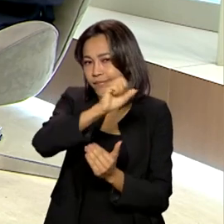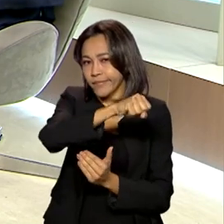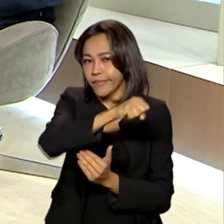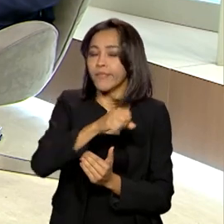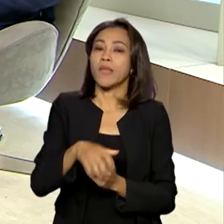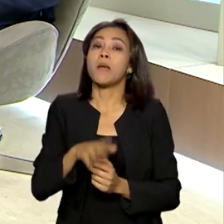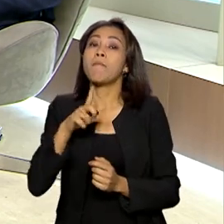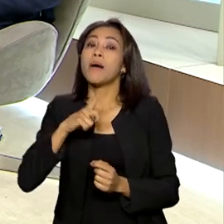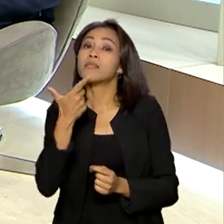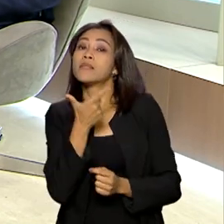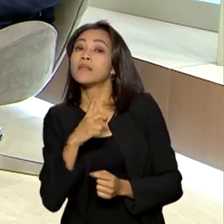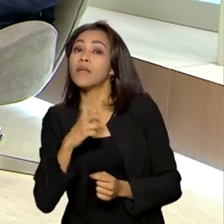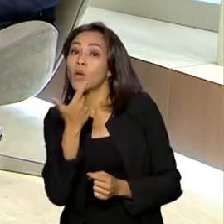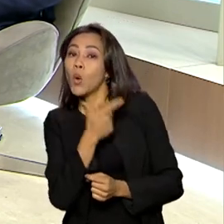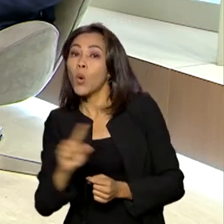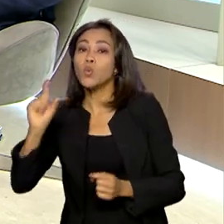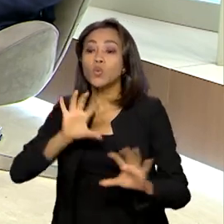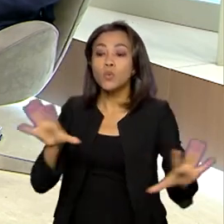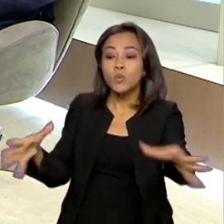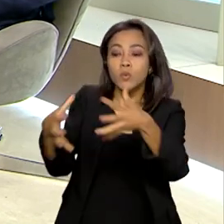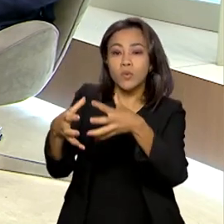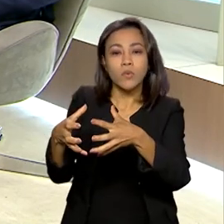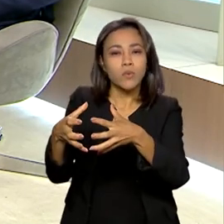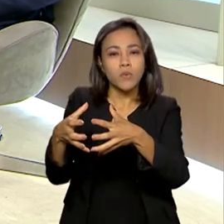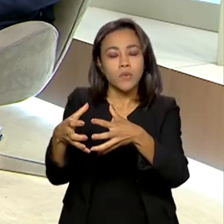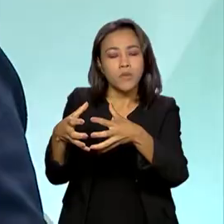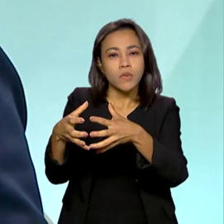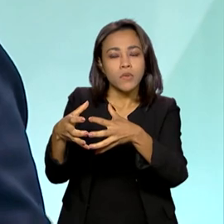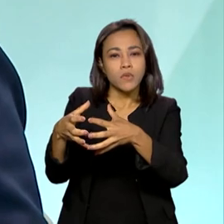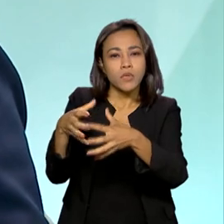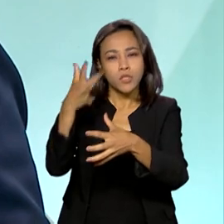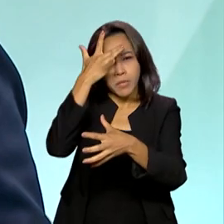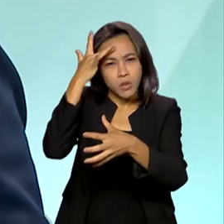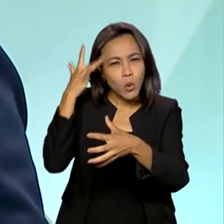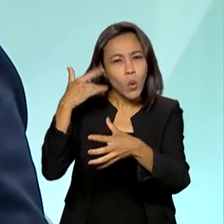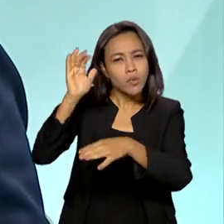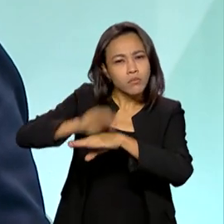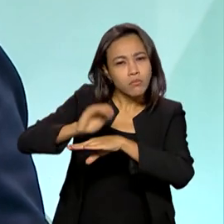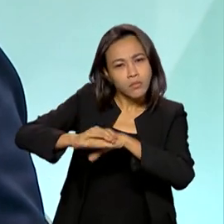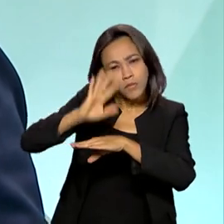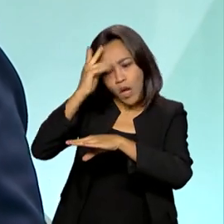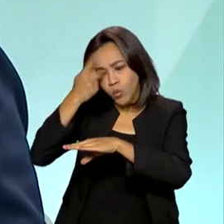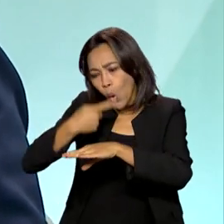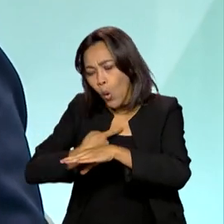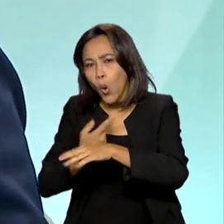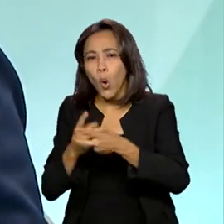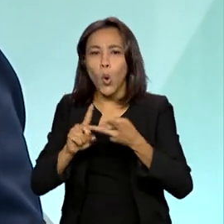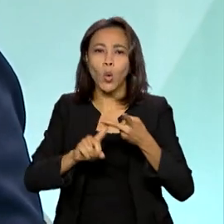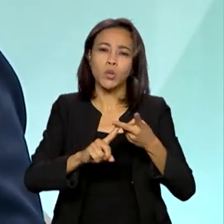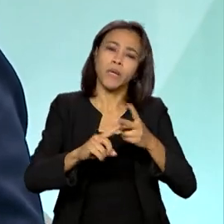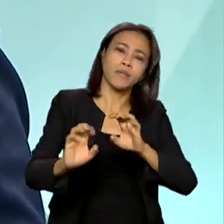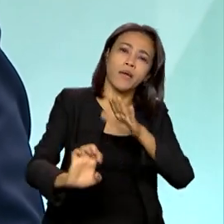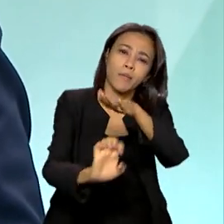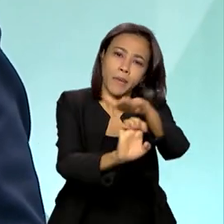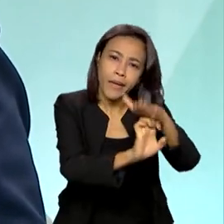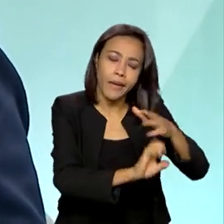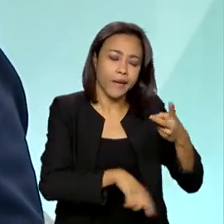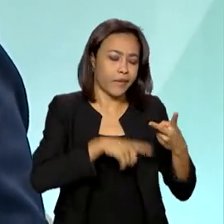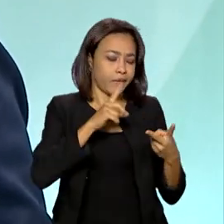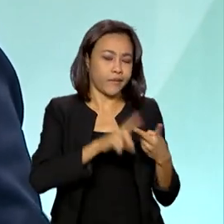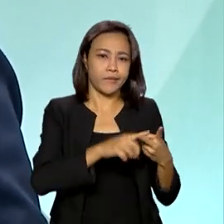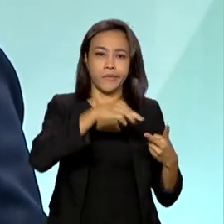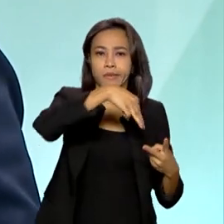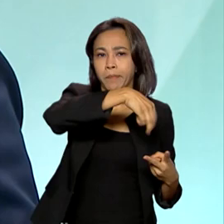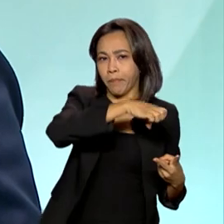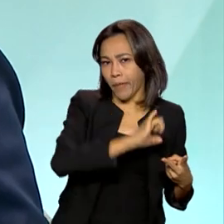toda uma outra gama de pessoas, por exemplo, que... Autônomos. Autônomos, pequenos, médios empresários... Microempresários,